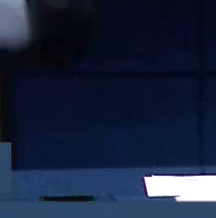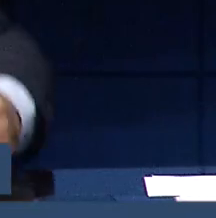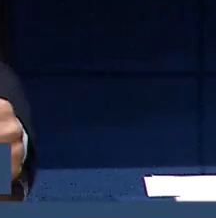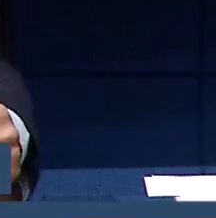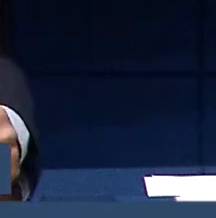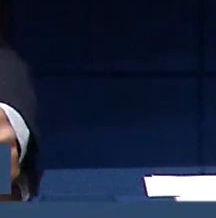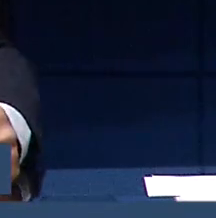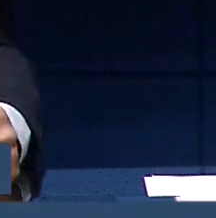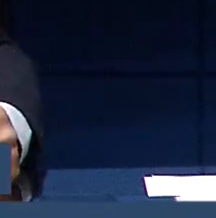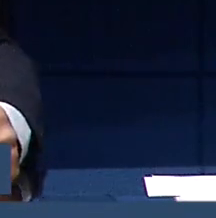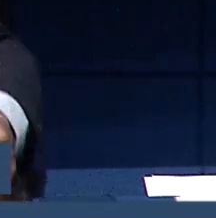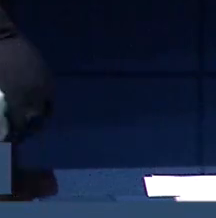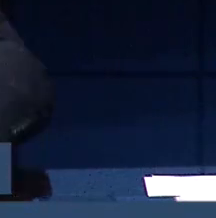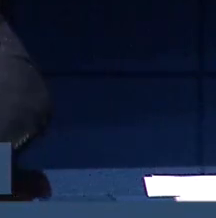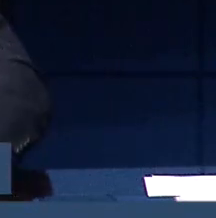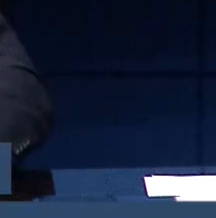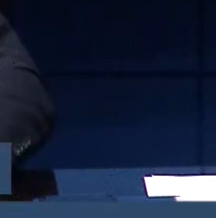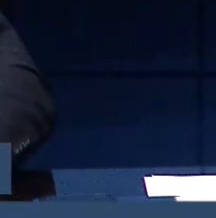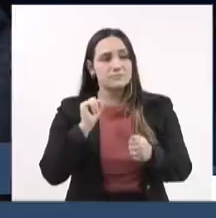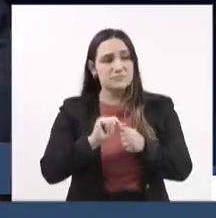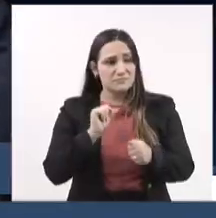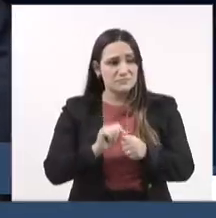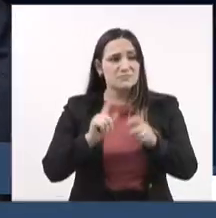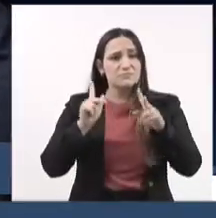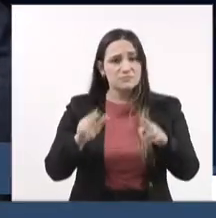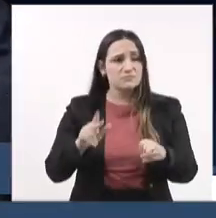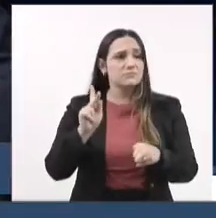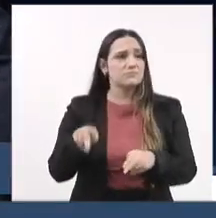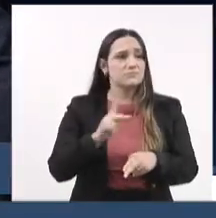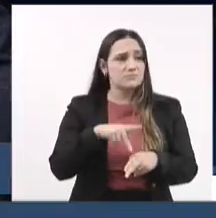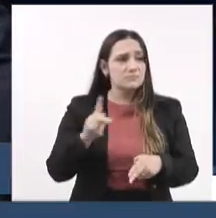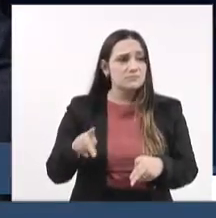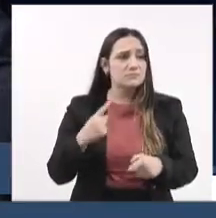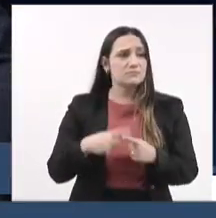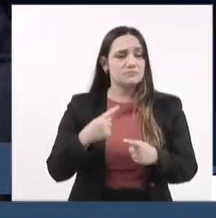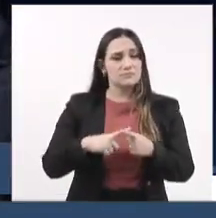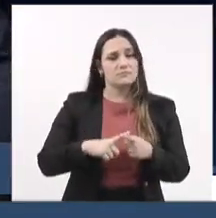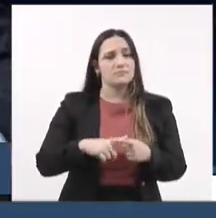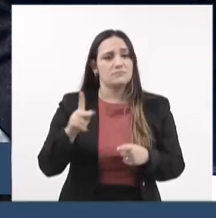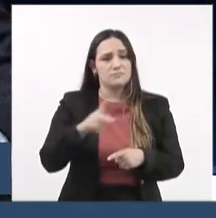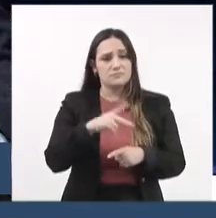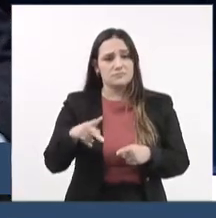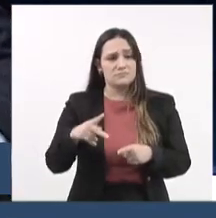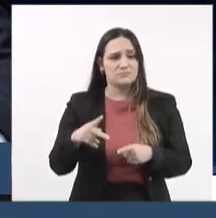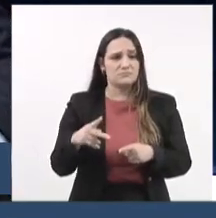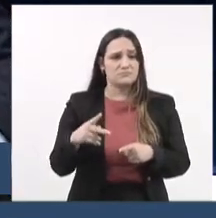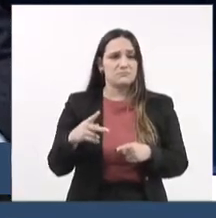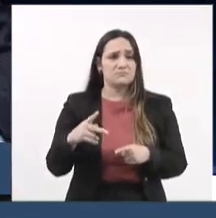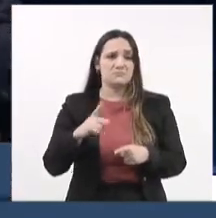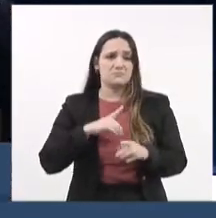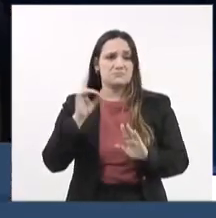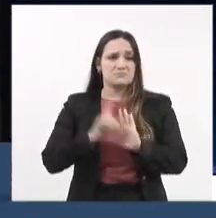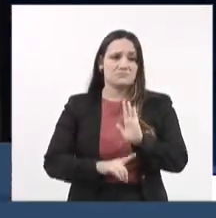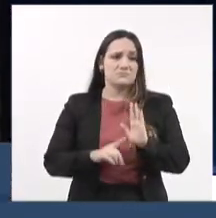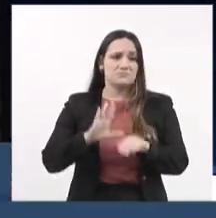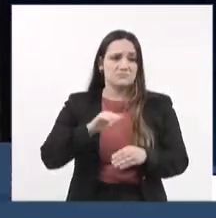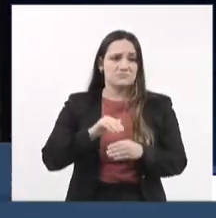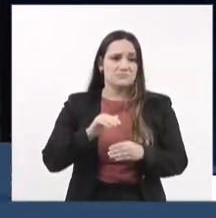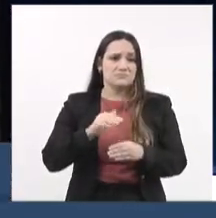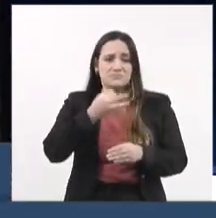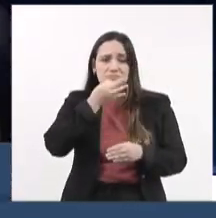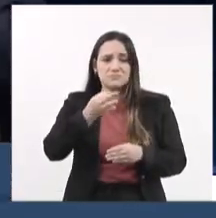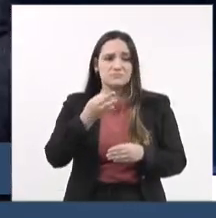isso com os professores. Cercear o direito do professor manifestar a sua opinião. Então, eu